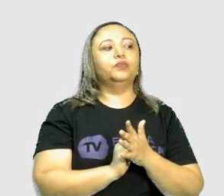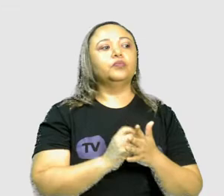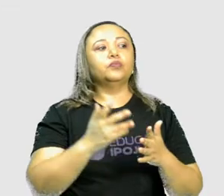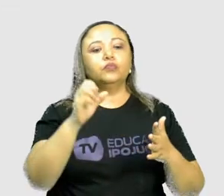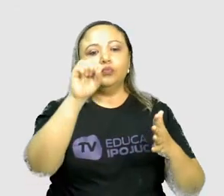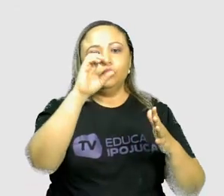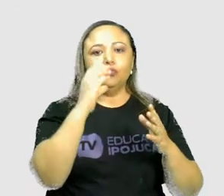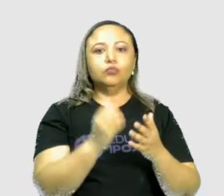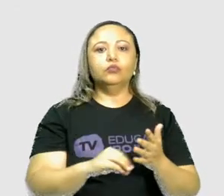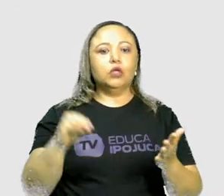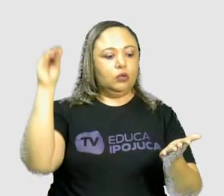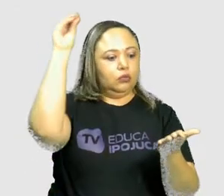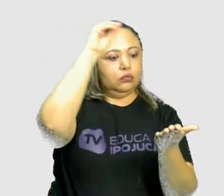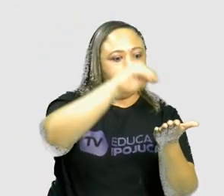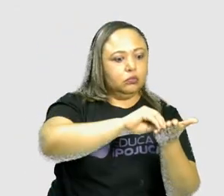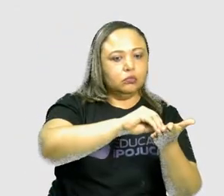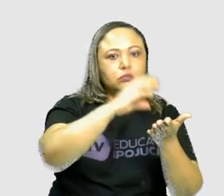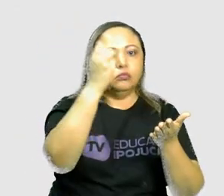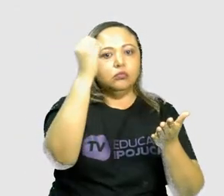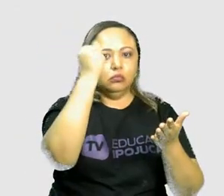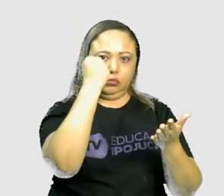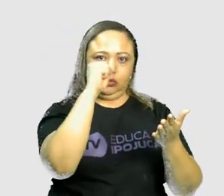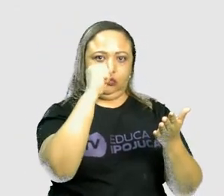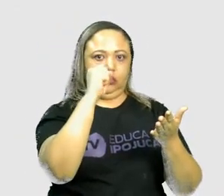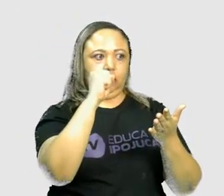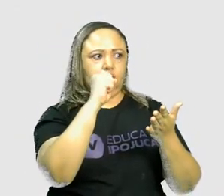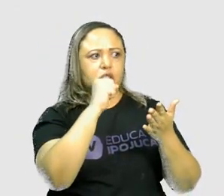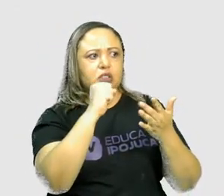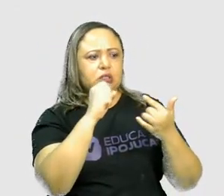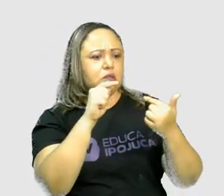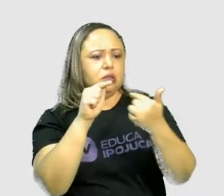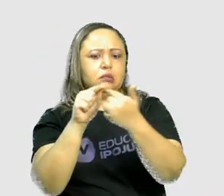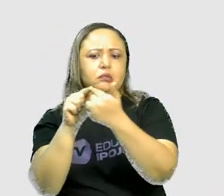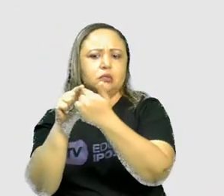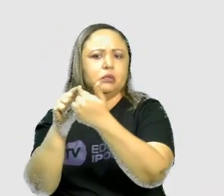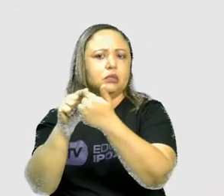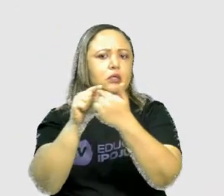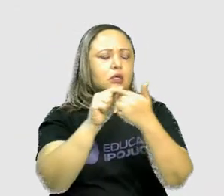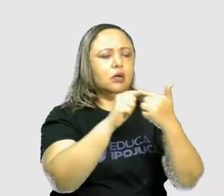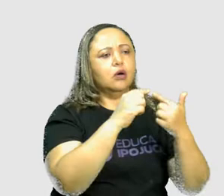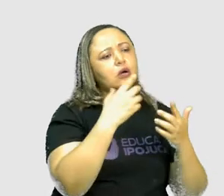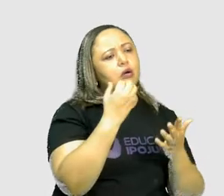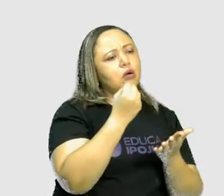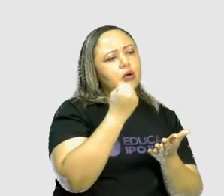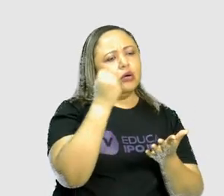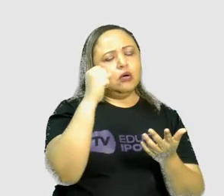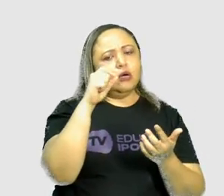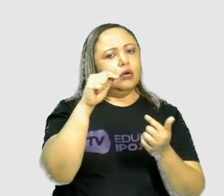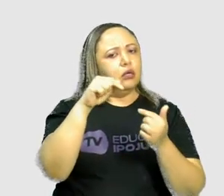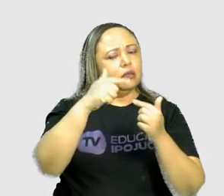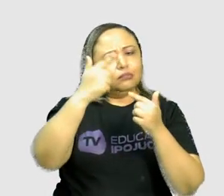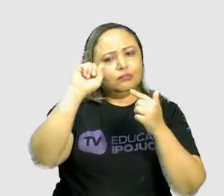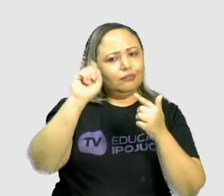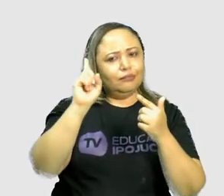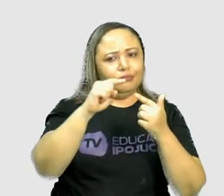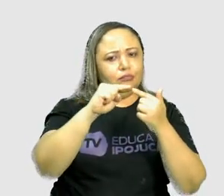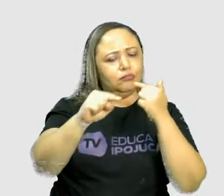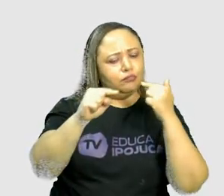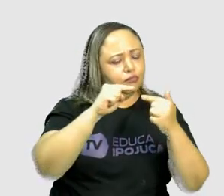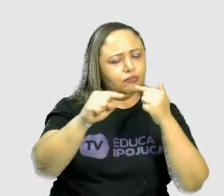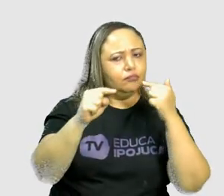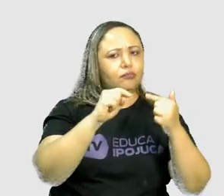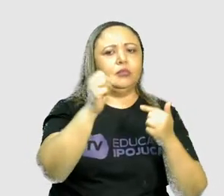saber quem aí não é múltiplo de 8. Nós temos 5 valores. Primeira coisa que nós